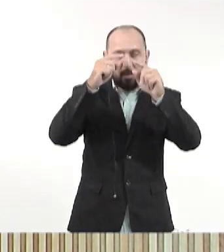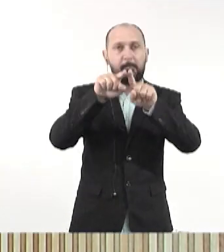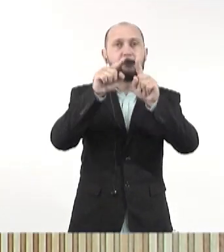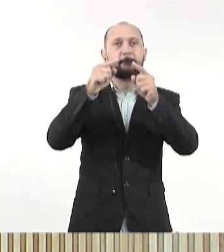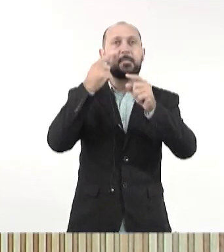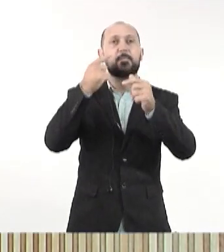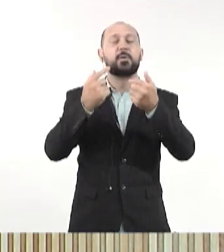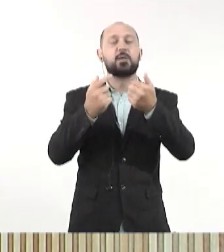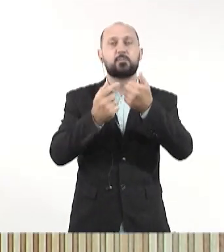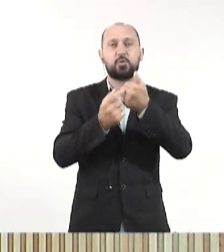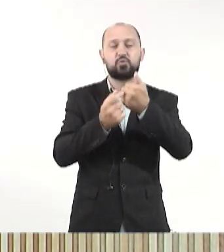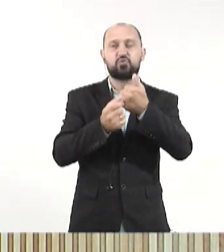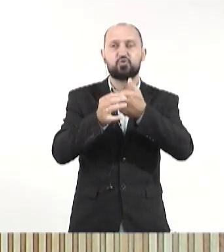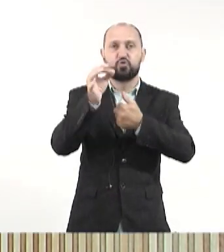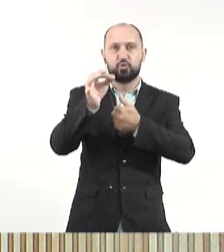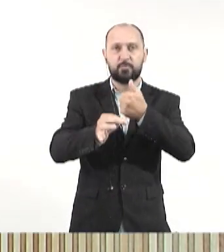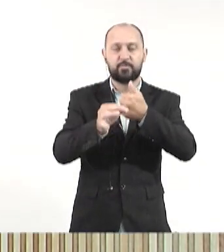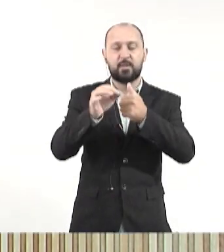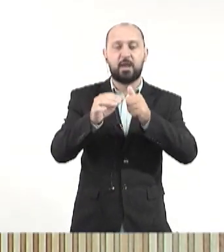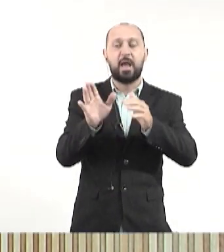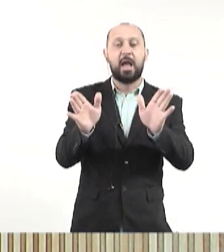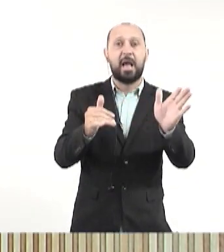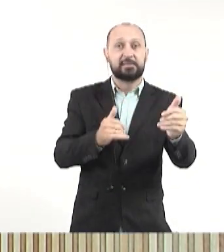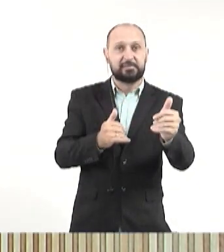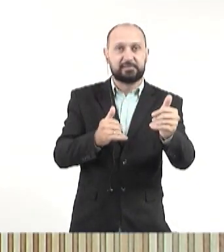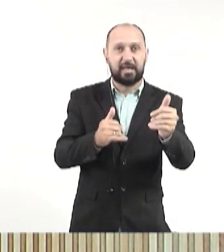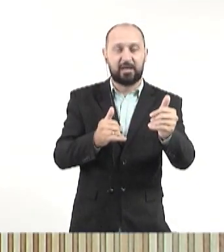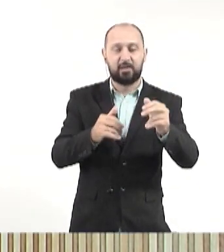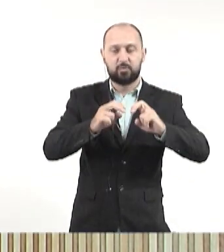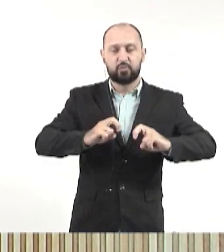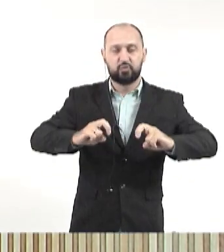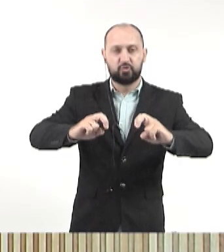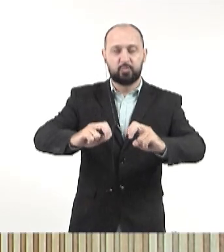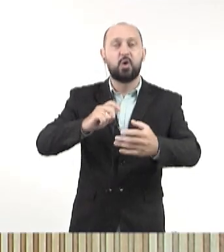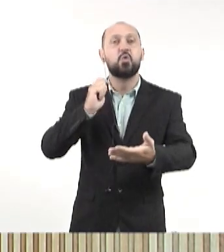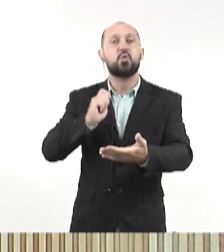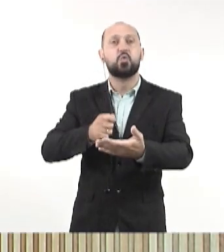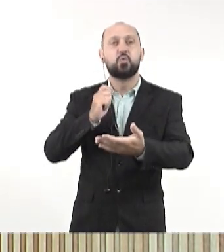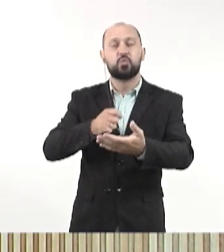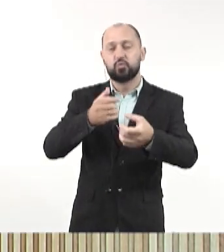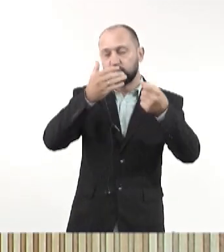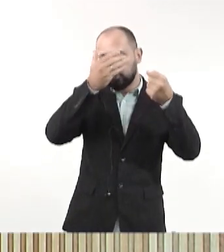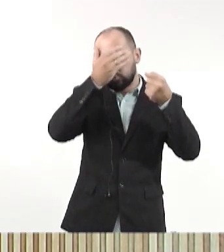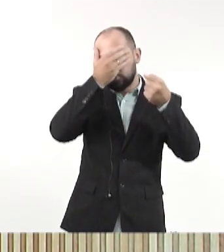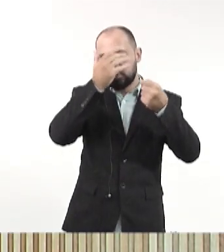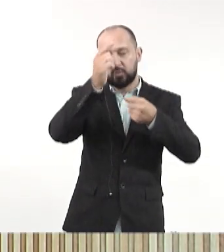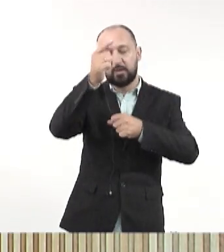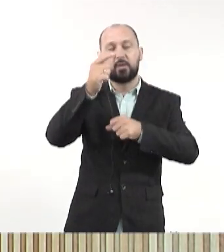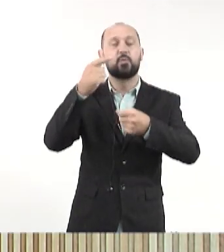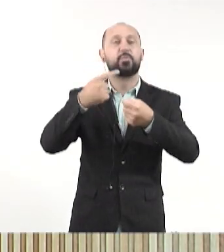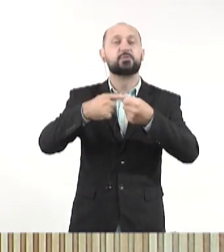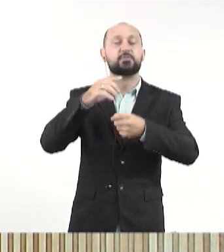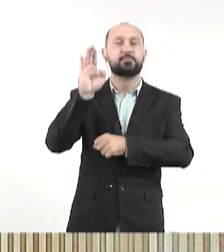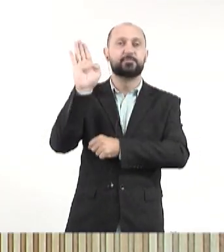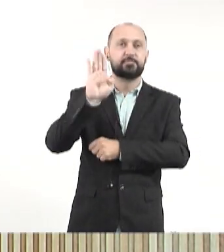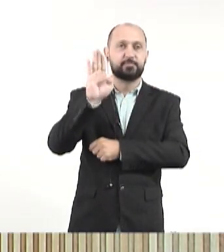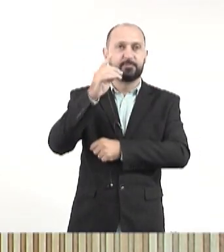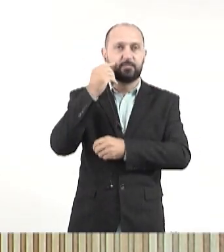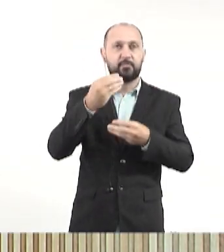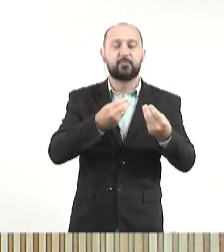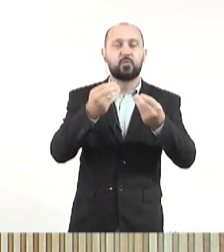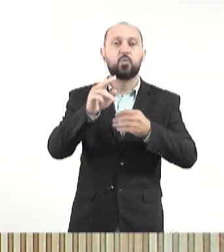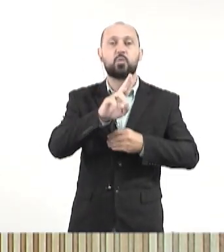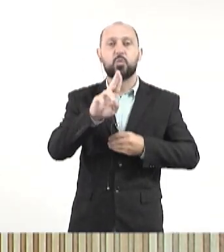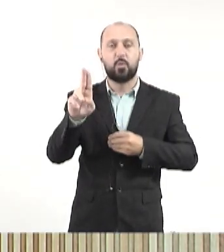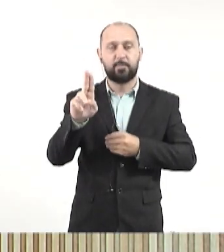encaminhado pelo Tribunal de Justiça, e que dá nome à sala do Tribunal do Júri, no Fórum de Bandeirantes. Essa matéria, ela tramitou